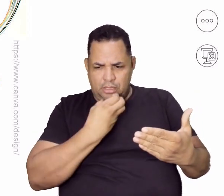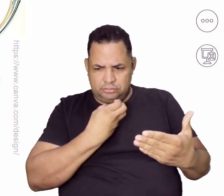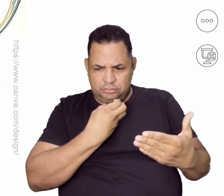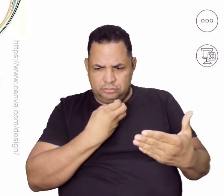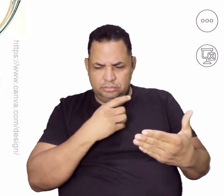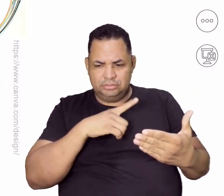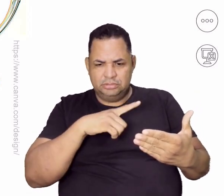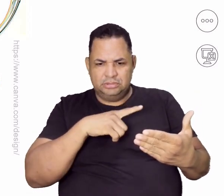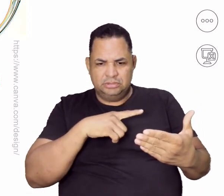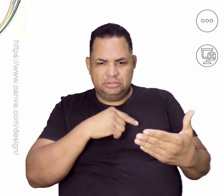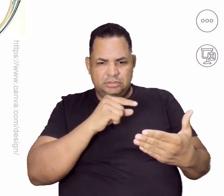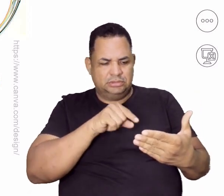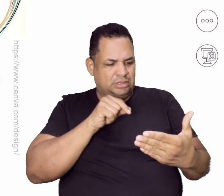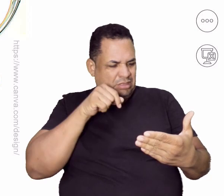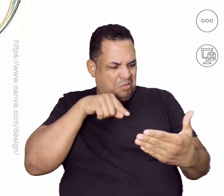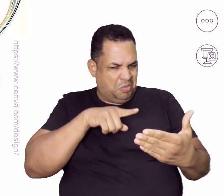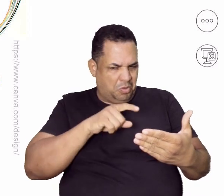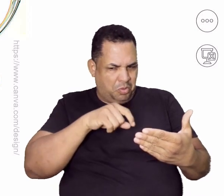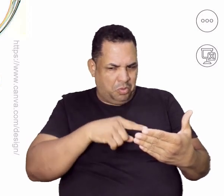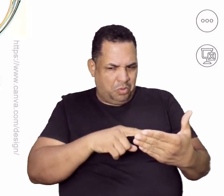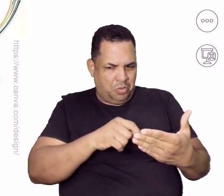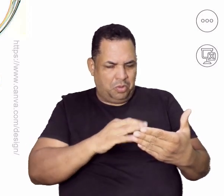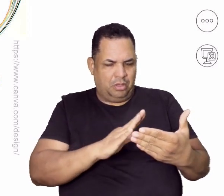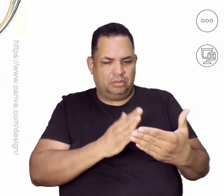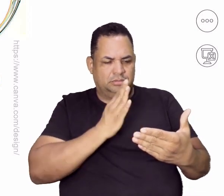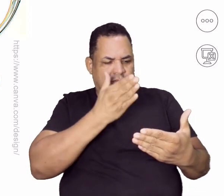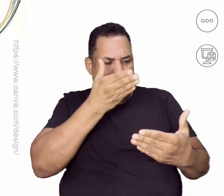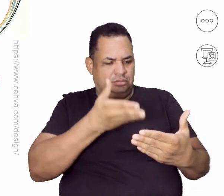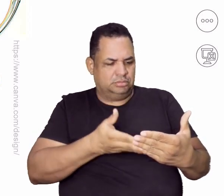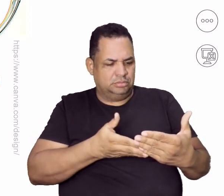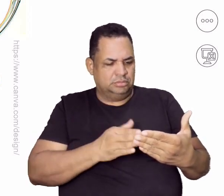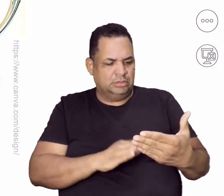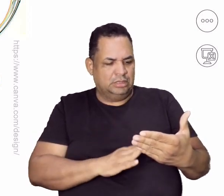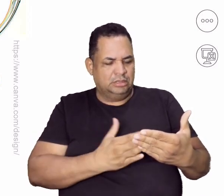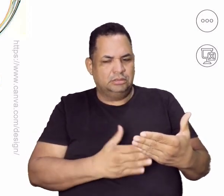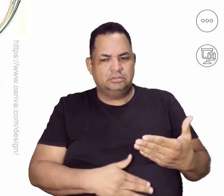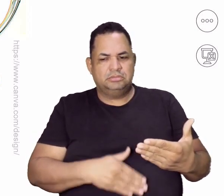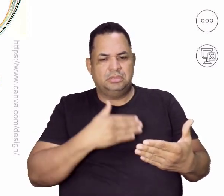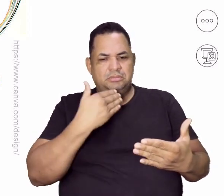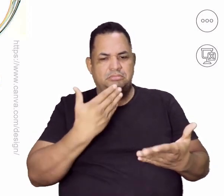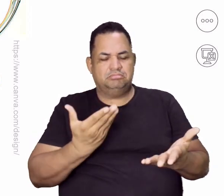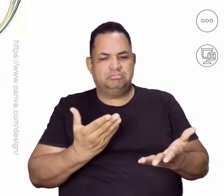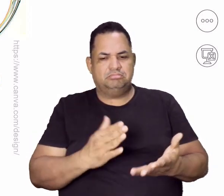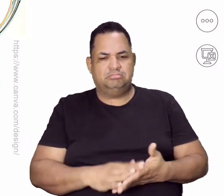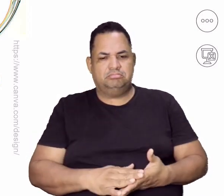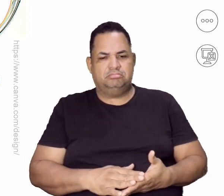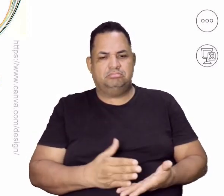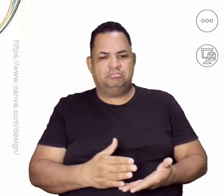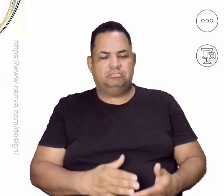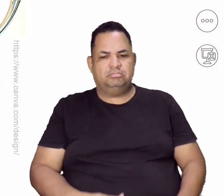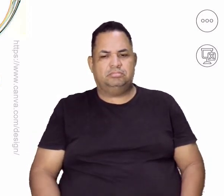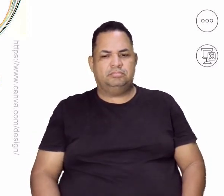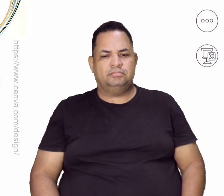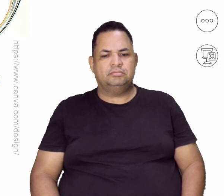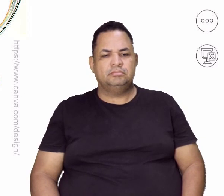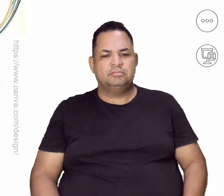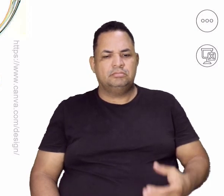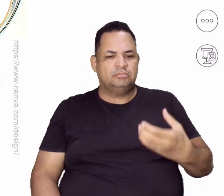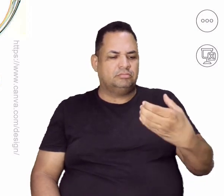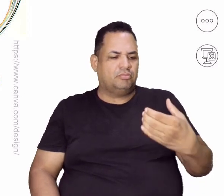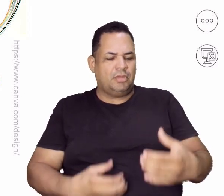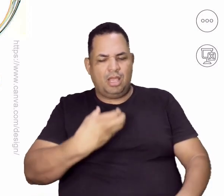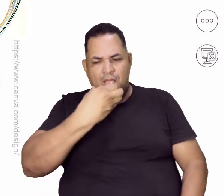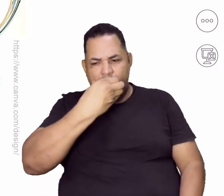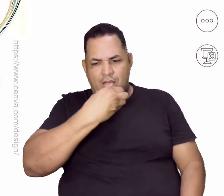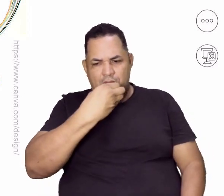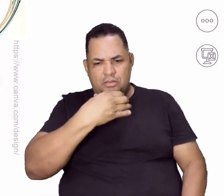com uma largartinha, já tem alguma coisa ali que já tá depreciando aí essa maçã. Essa maçã representando